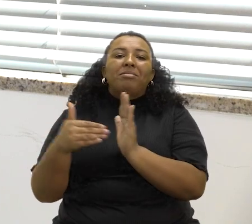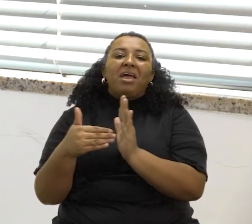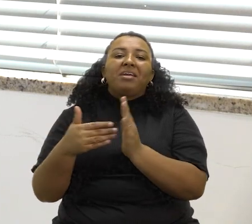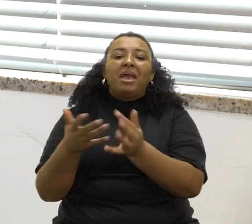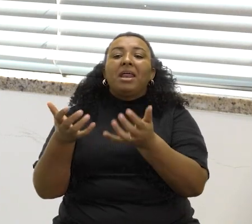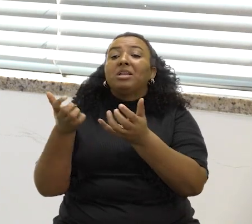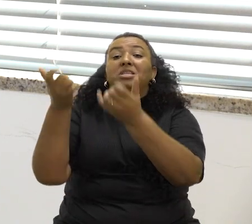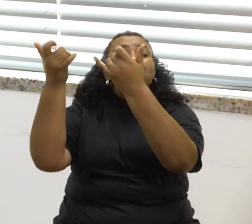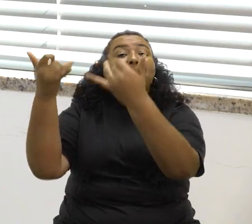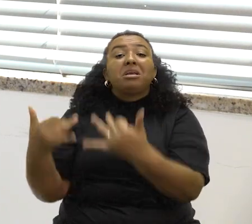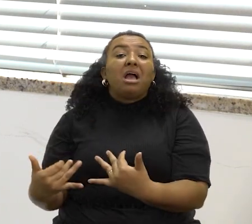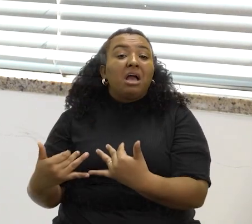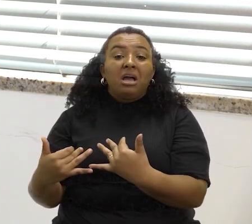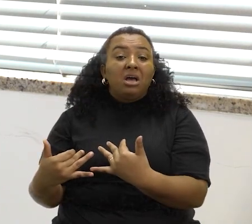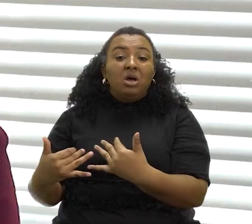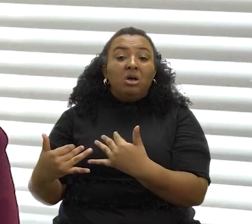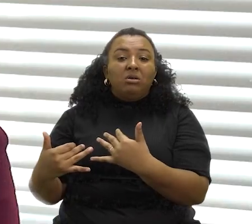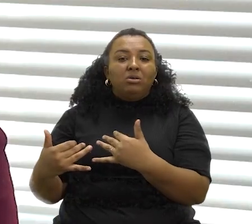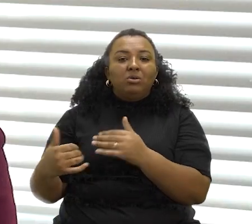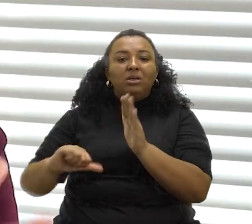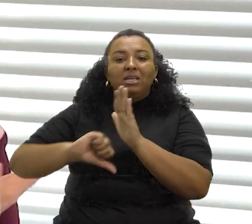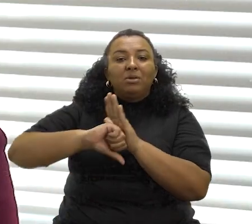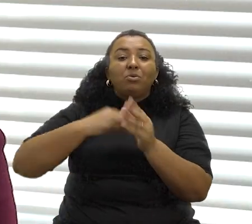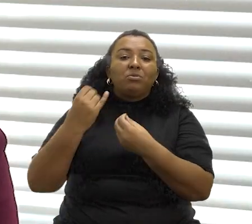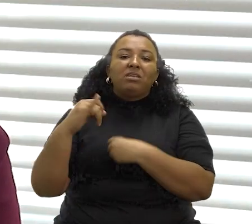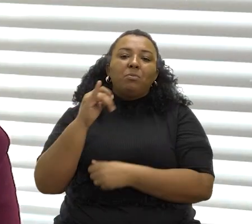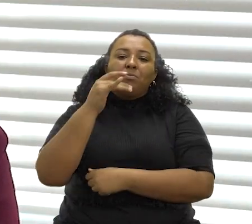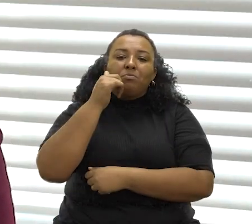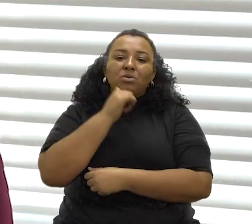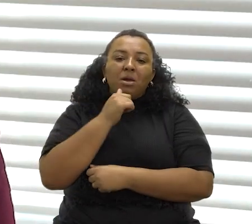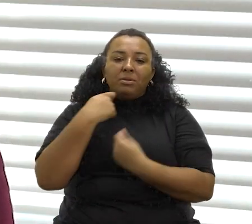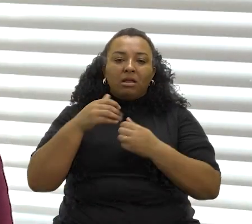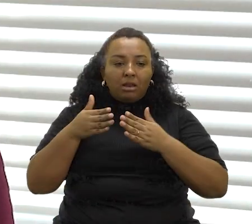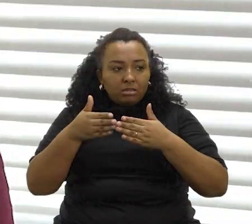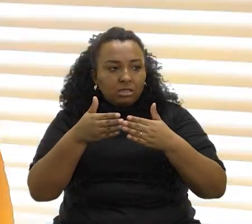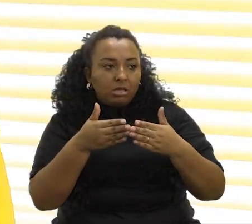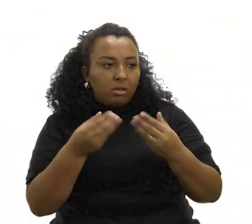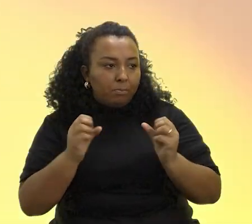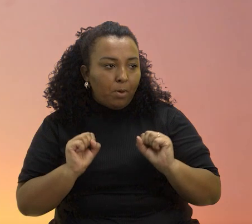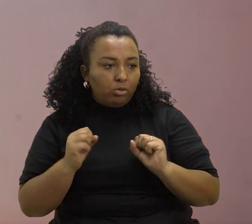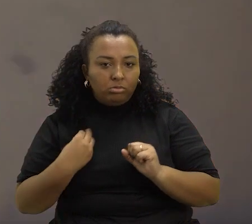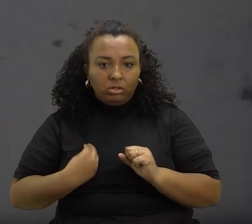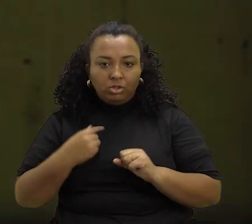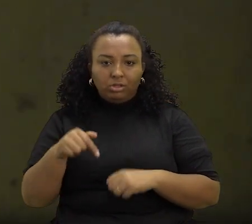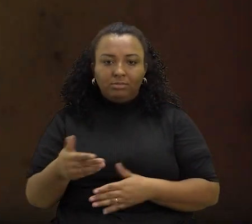justificar aquele crime. Como se a mulher tivesse pedido licença para existir em nossa sociedade.